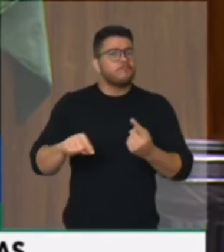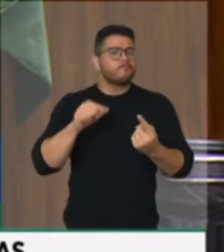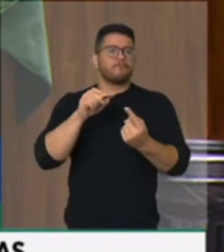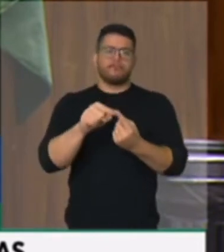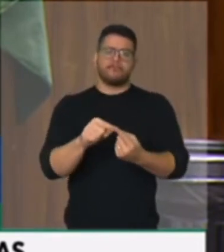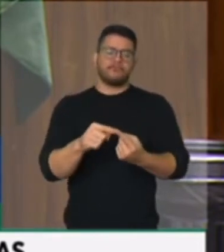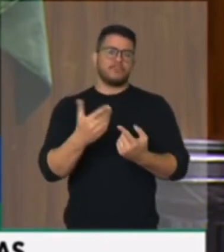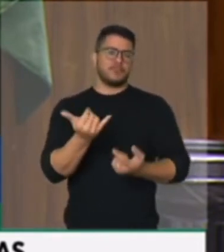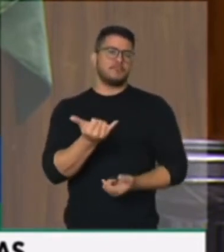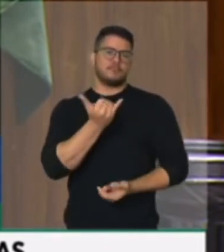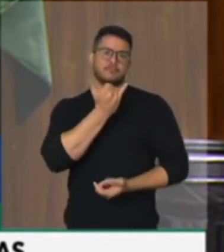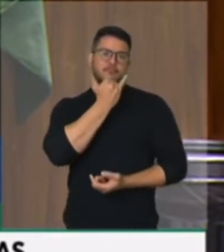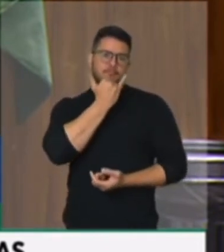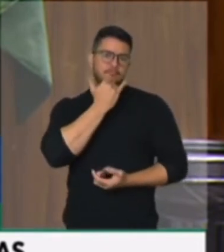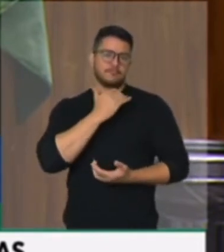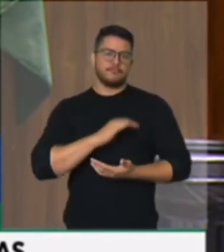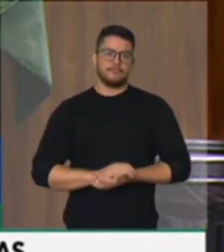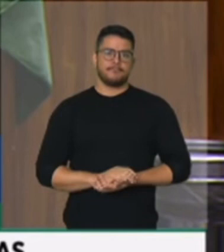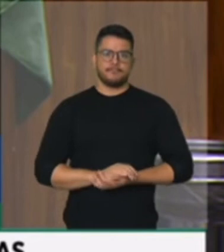bolzinho.